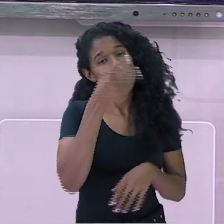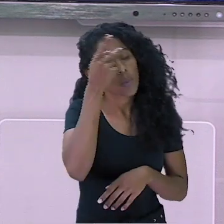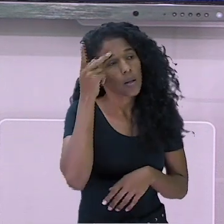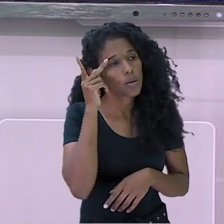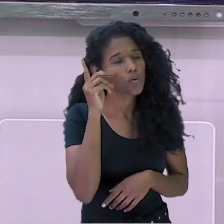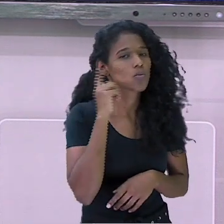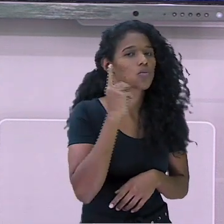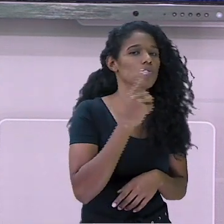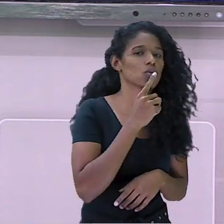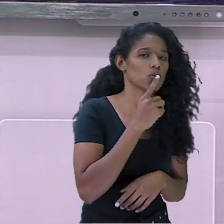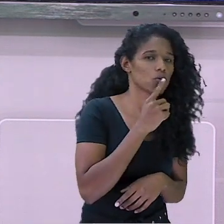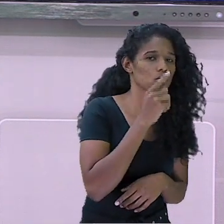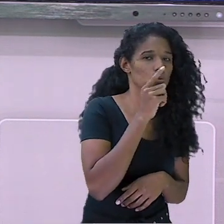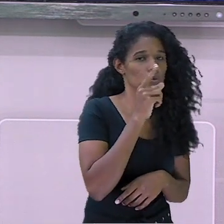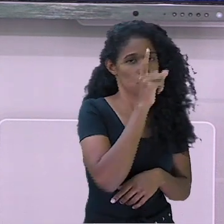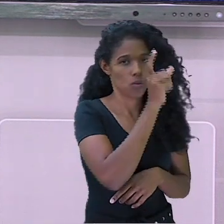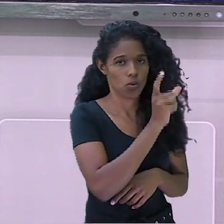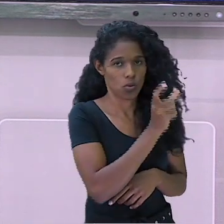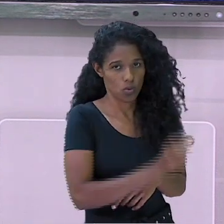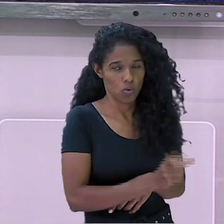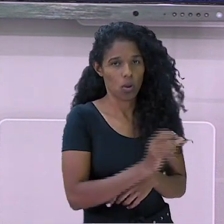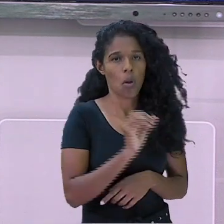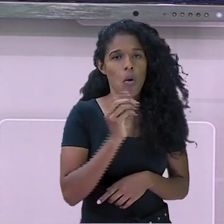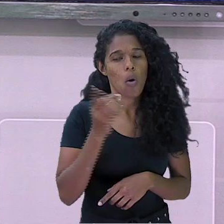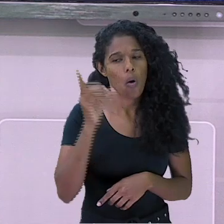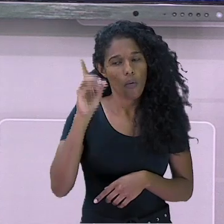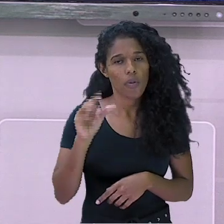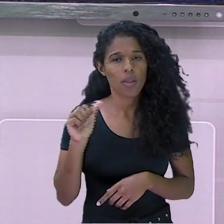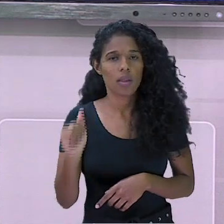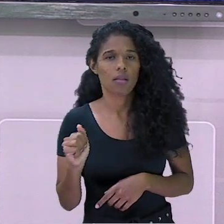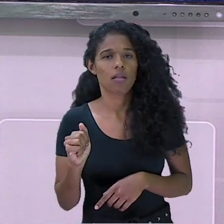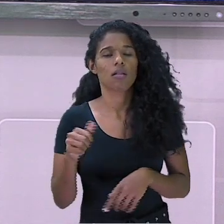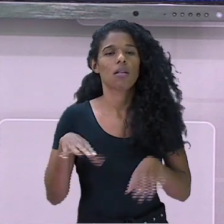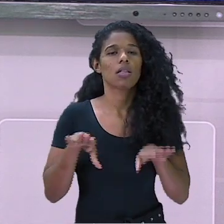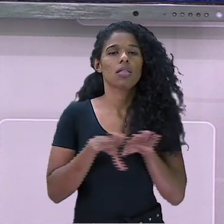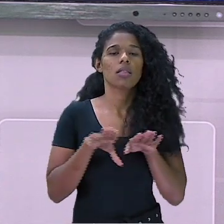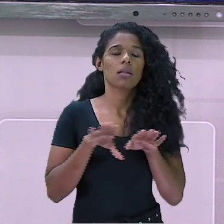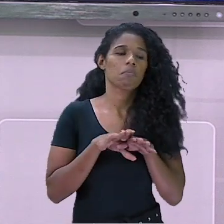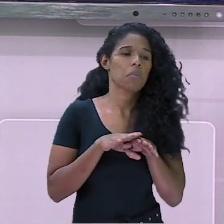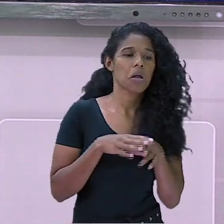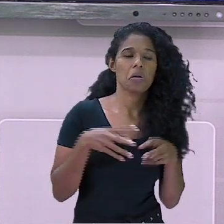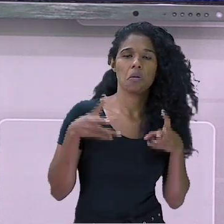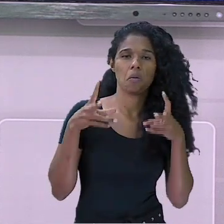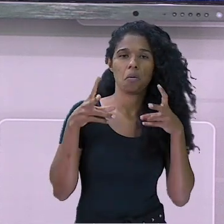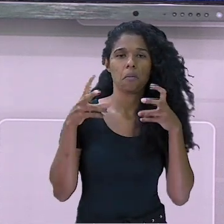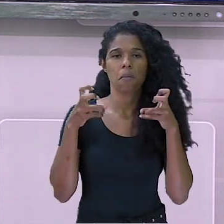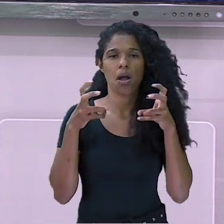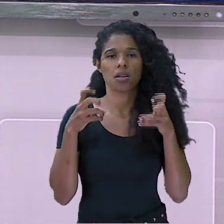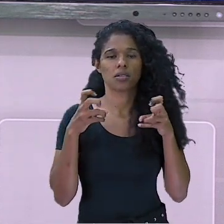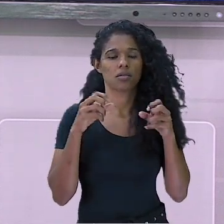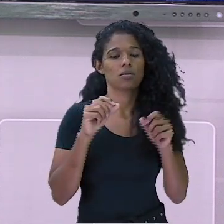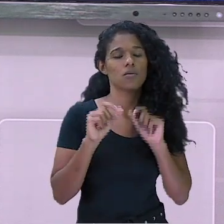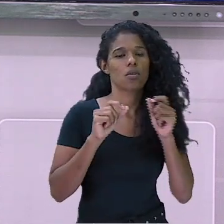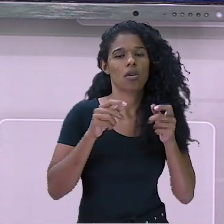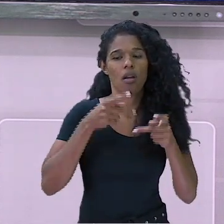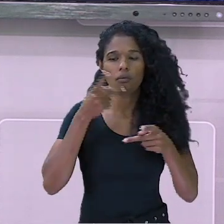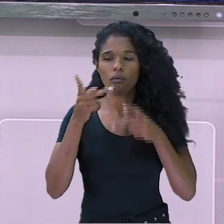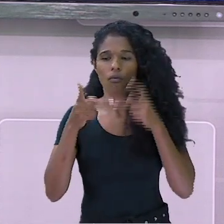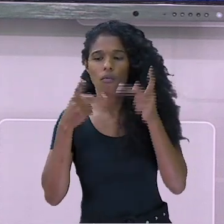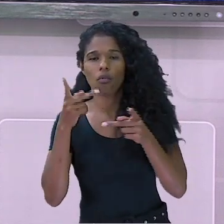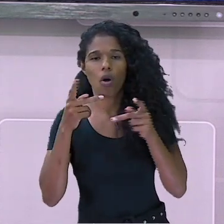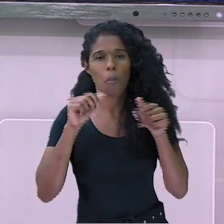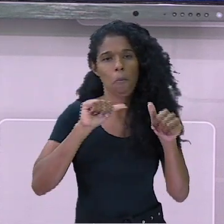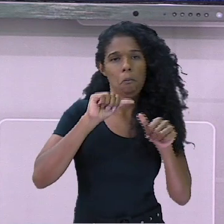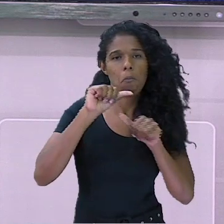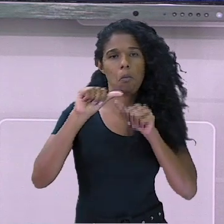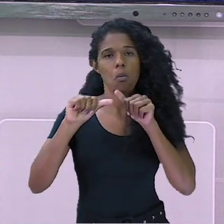conseguem perceber as mudanças sutis no tom de voz, que são utilizadas para expressar raiva, alegria,